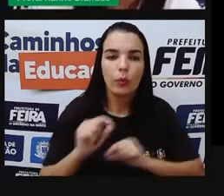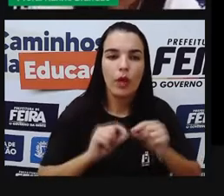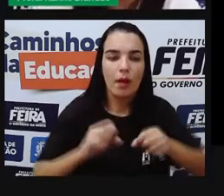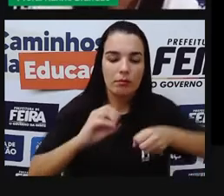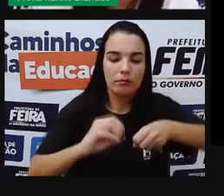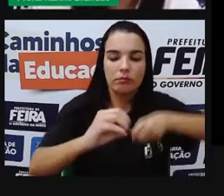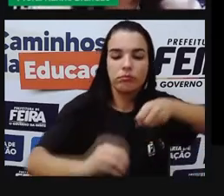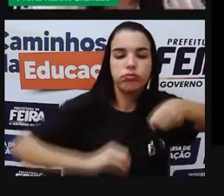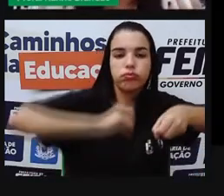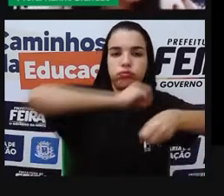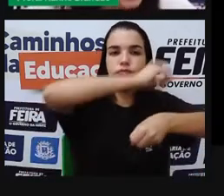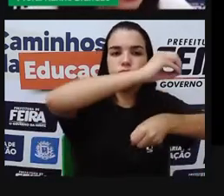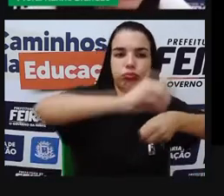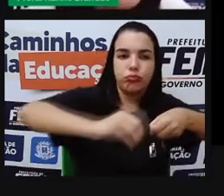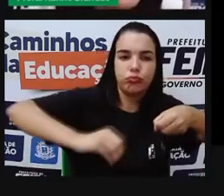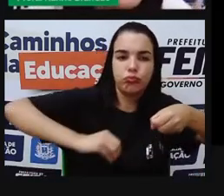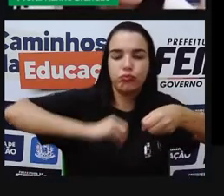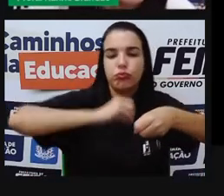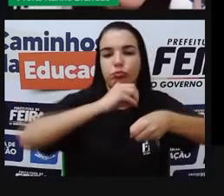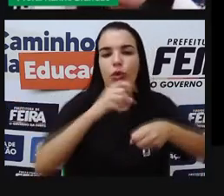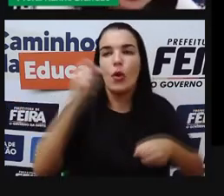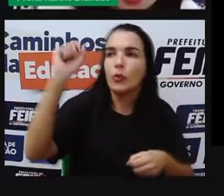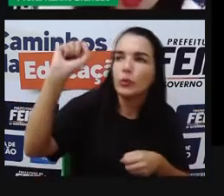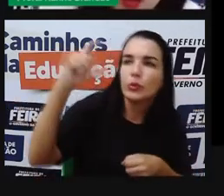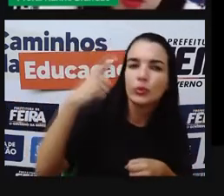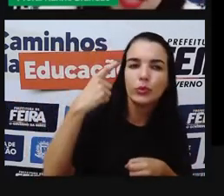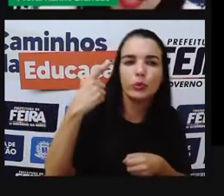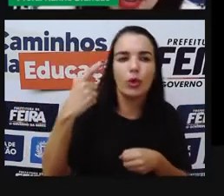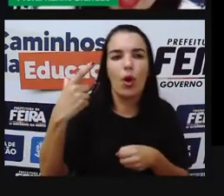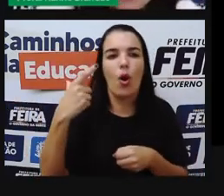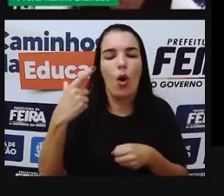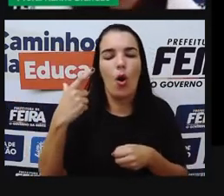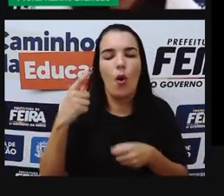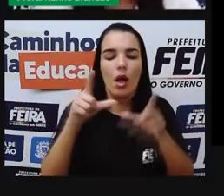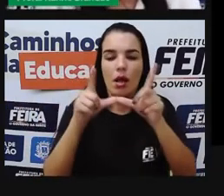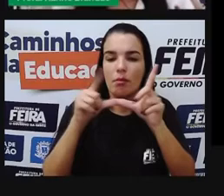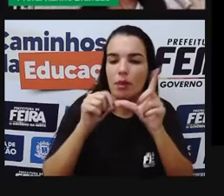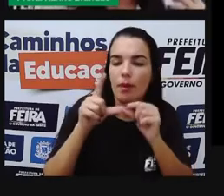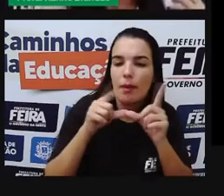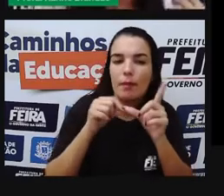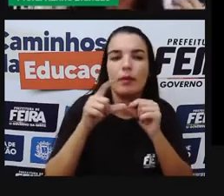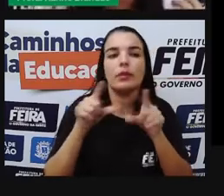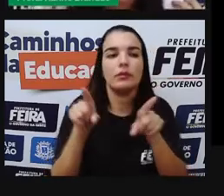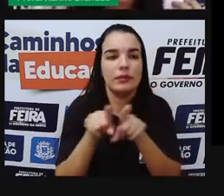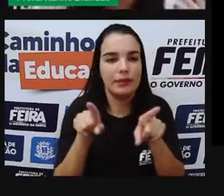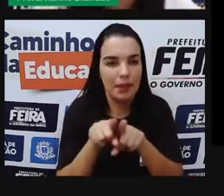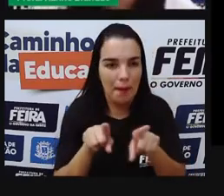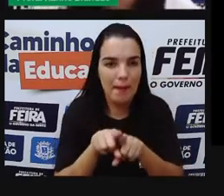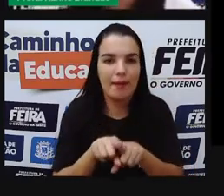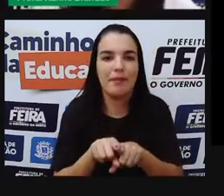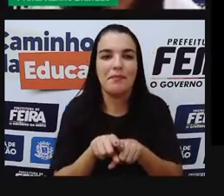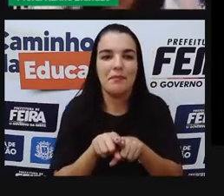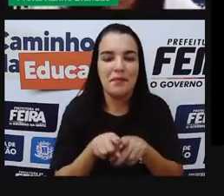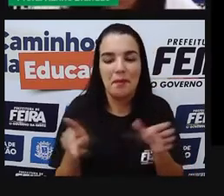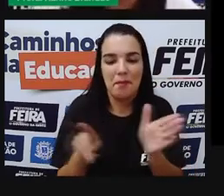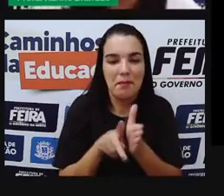todas as estrelas, porque o Sol, pra quem não sabe, o Sol é uma estrela, tá? Só que a nossa estrela,